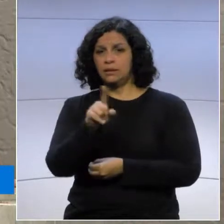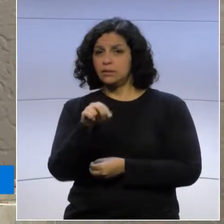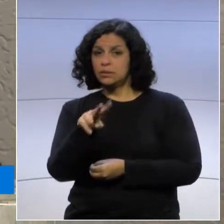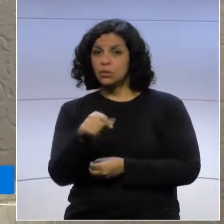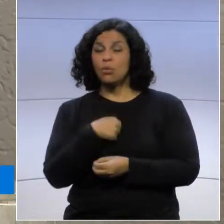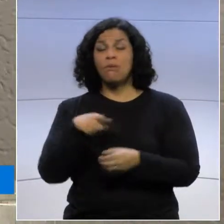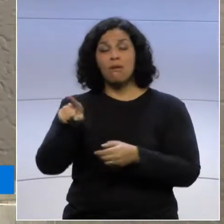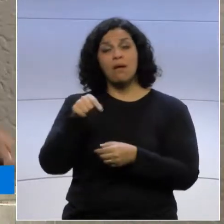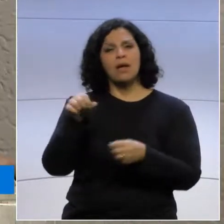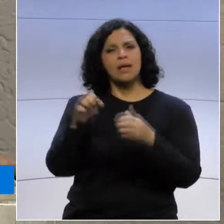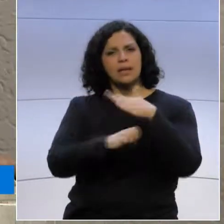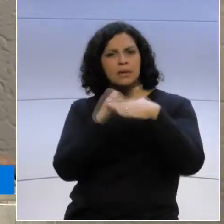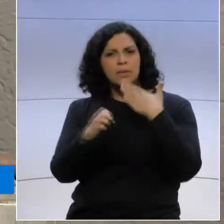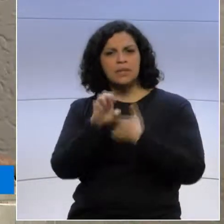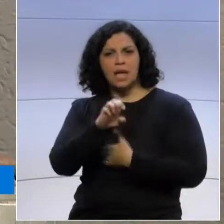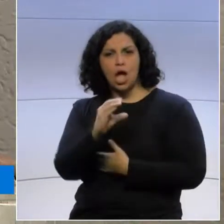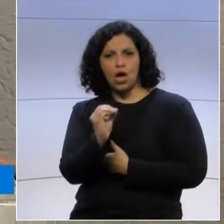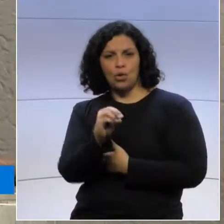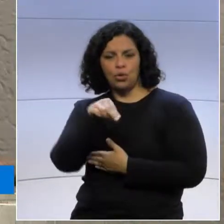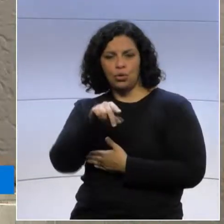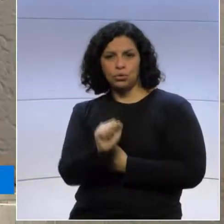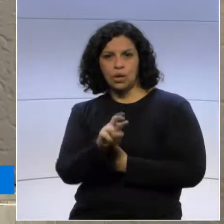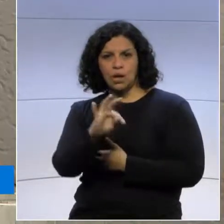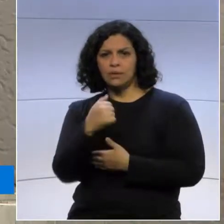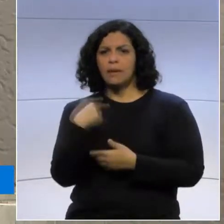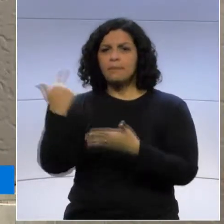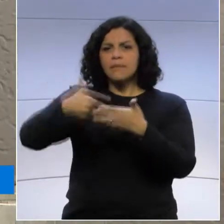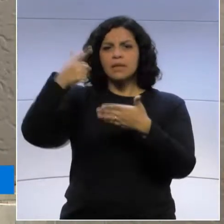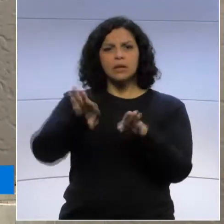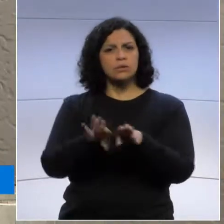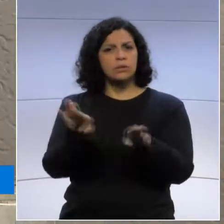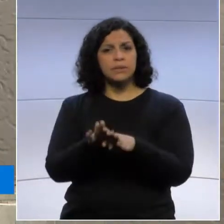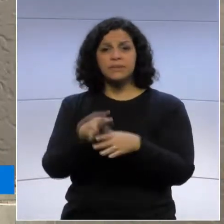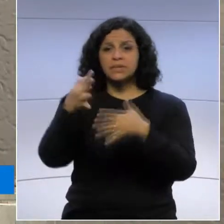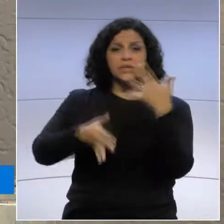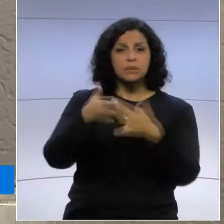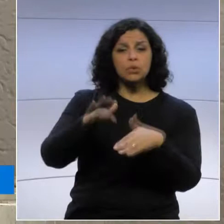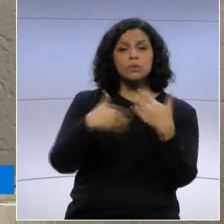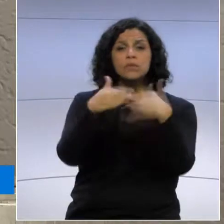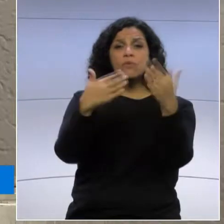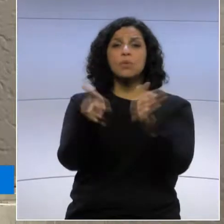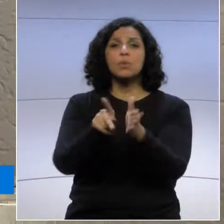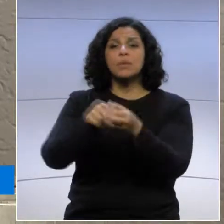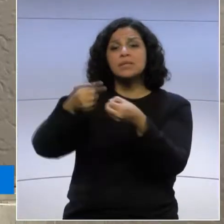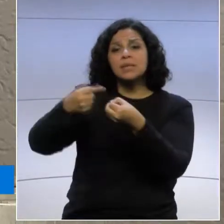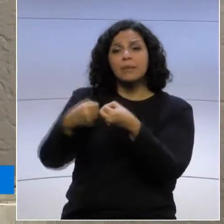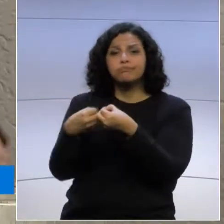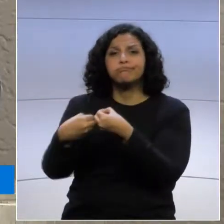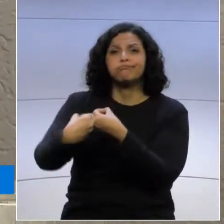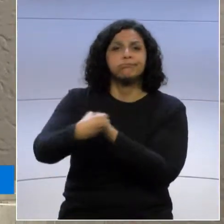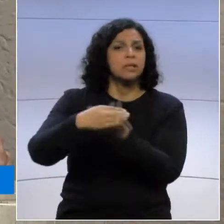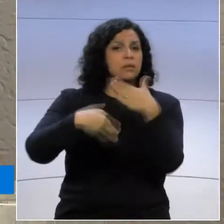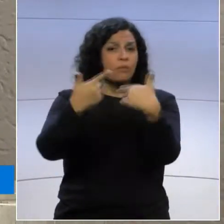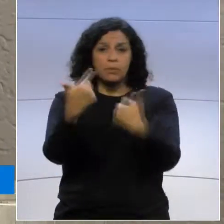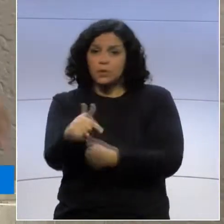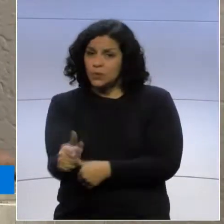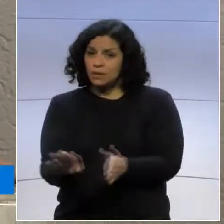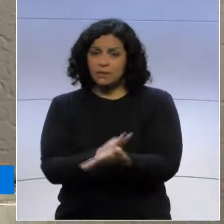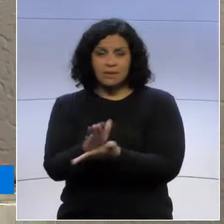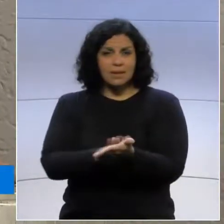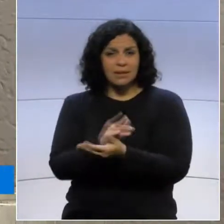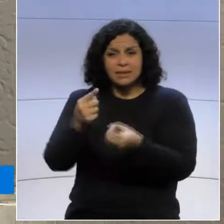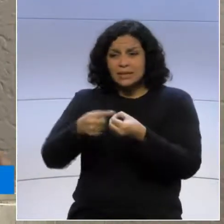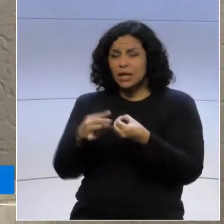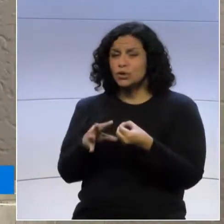Econorte, quando instalou aquela praça de pedágio ali, impossibilitou também, deputados, o desenvolvimento de todas as cidades da região, de Jataizinho, de